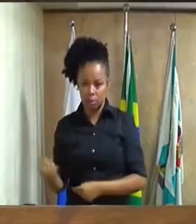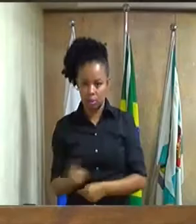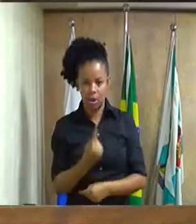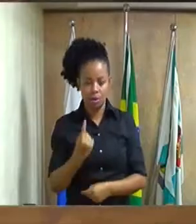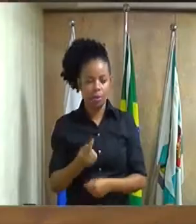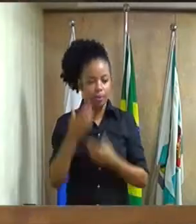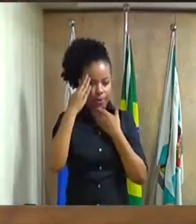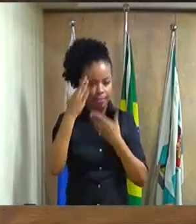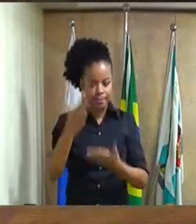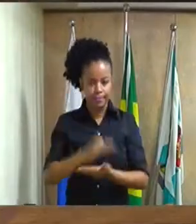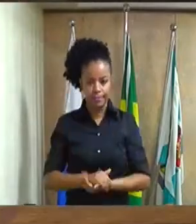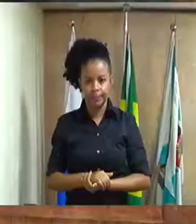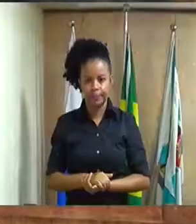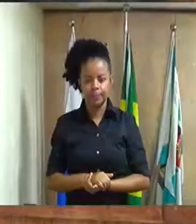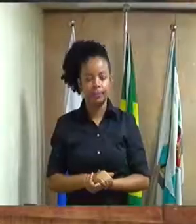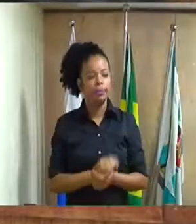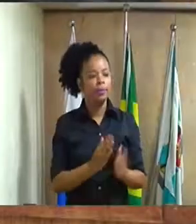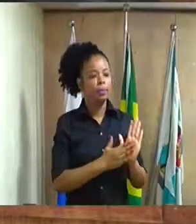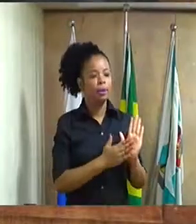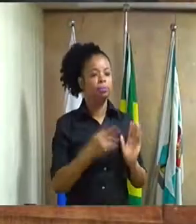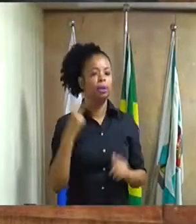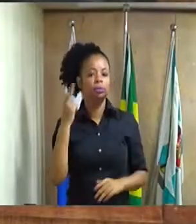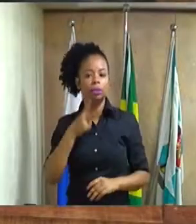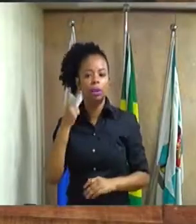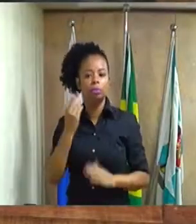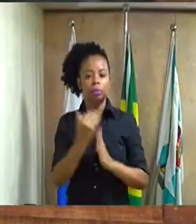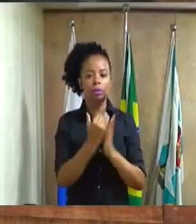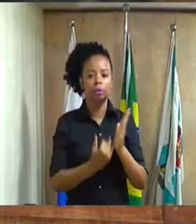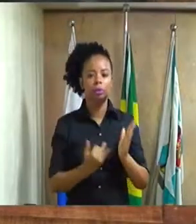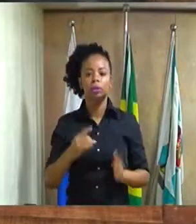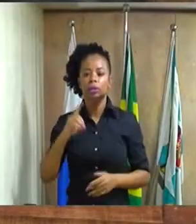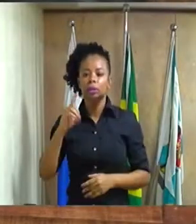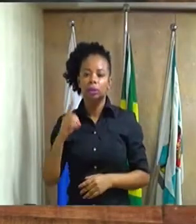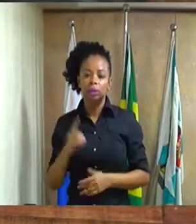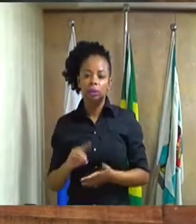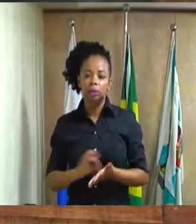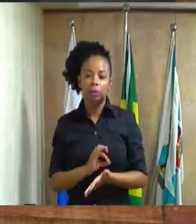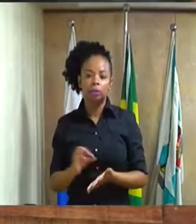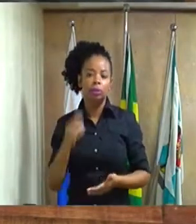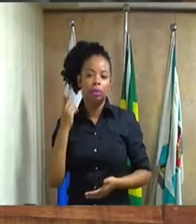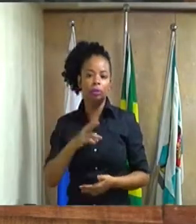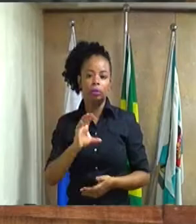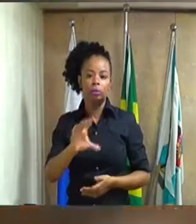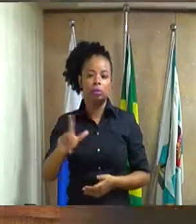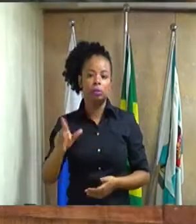Muito obrigado. Parabéns, vereador. Por ordem de inscrição, vereador Clovinho.